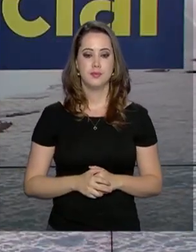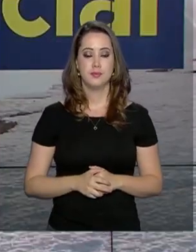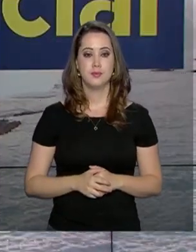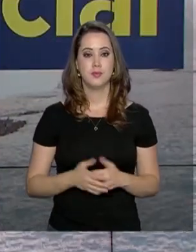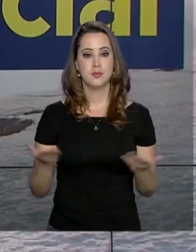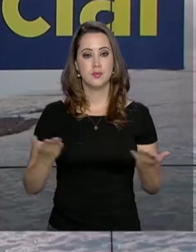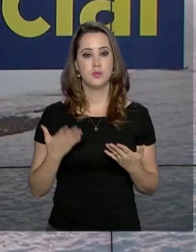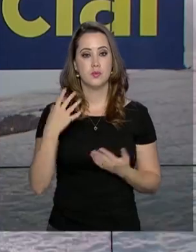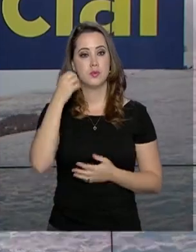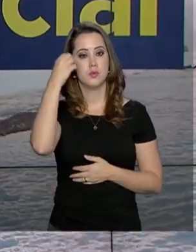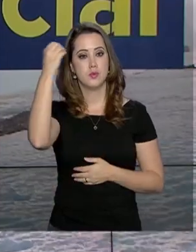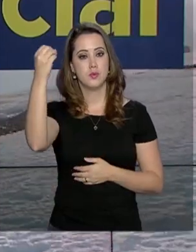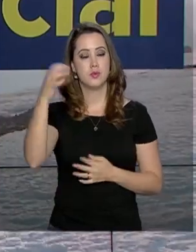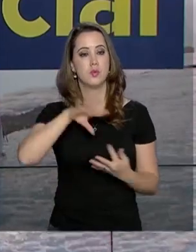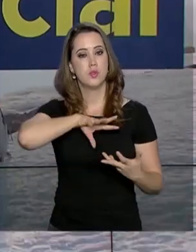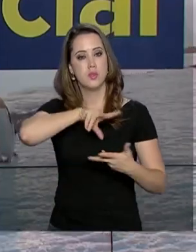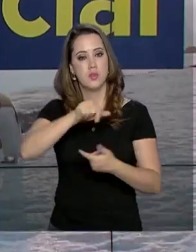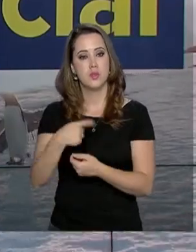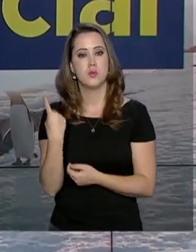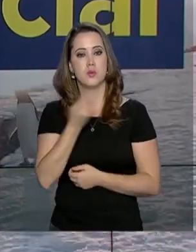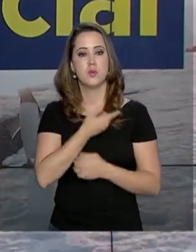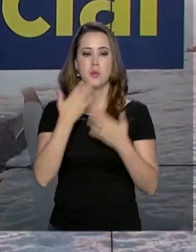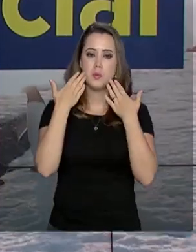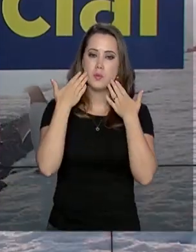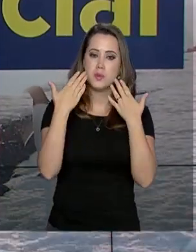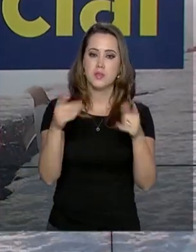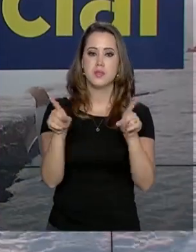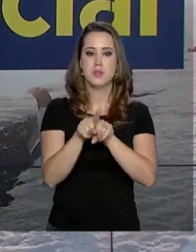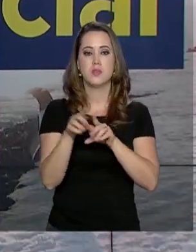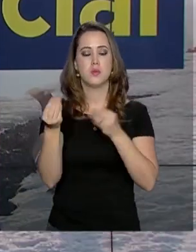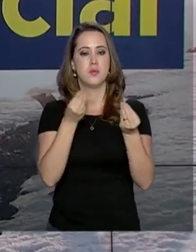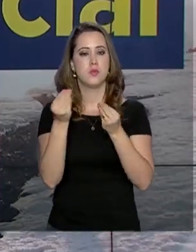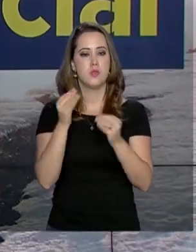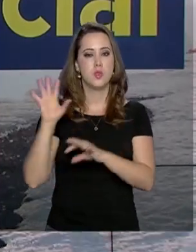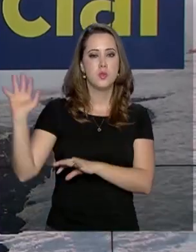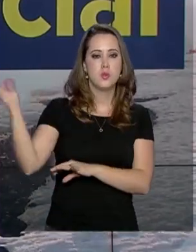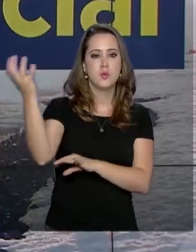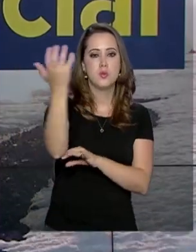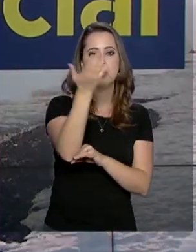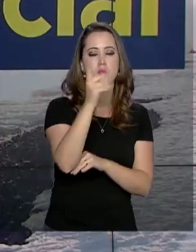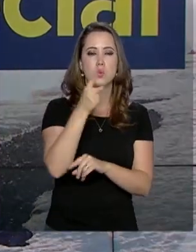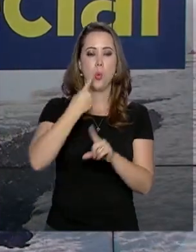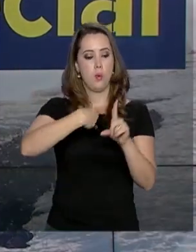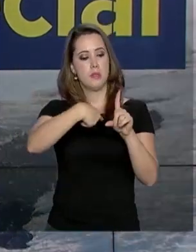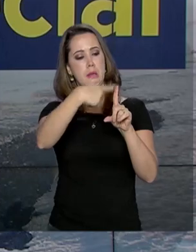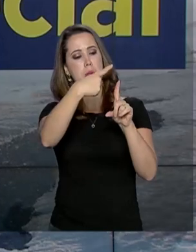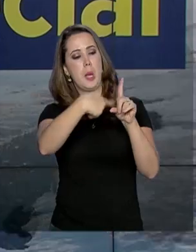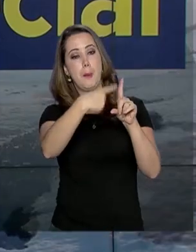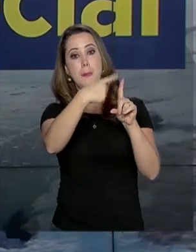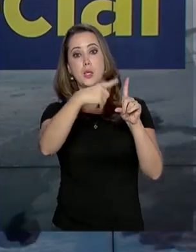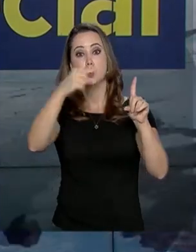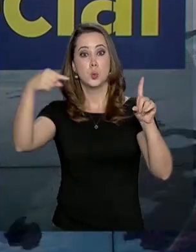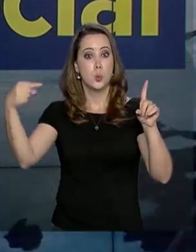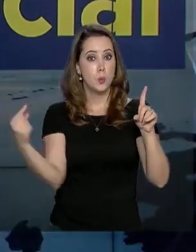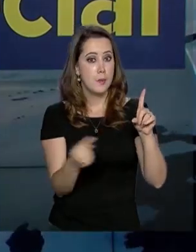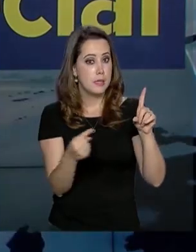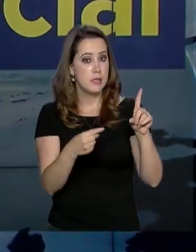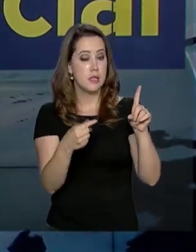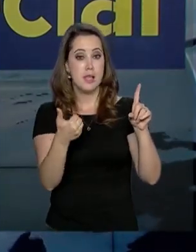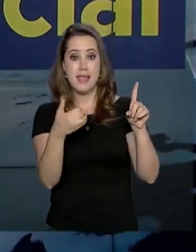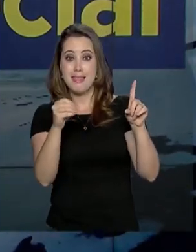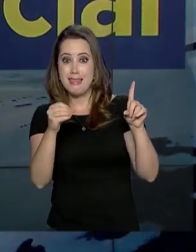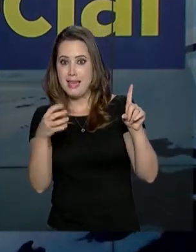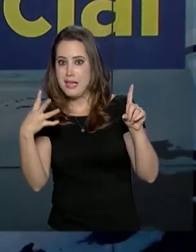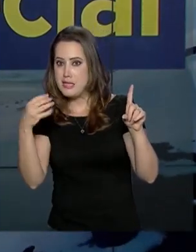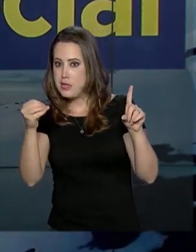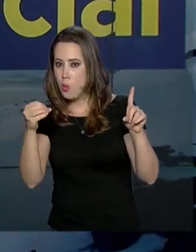E nesta viagem à Antártica, a nossa equipe vai mostrar para a gente como é viver em um ambiente com temperatura que varia entre 10